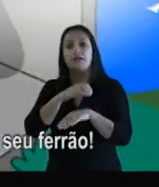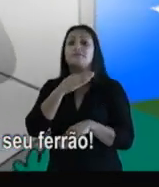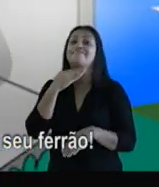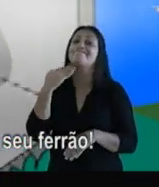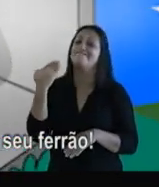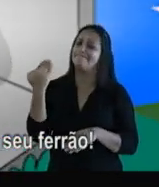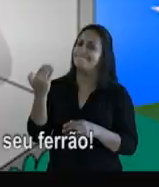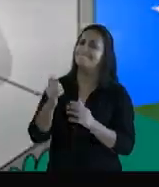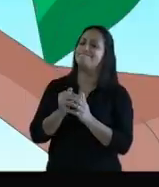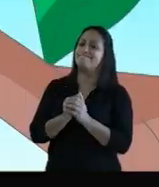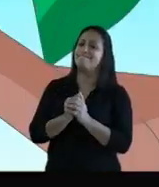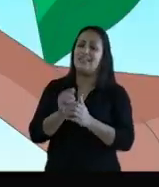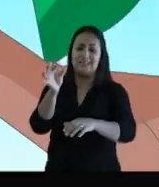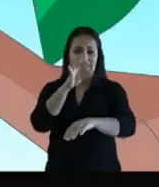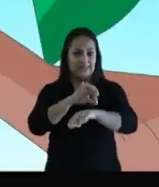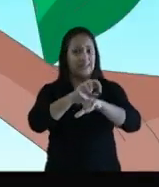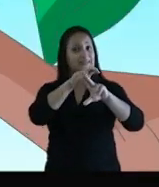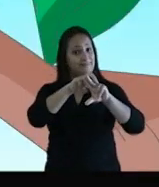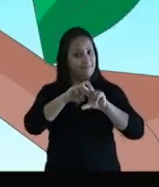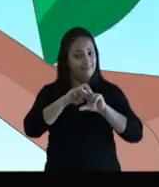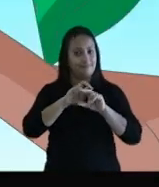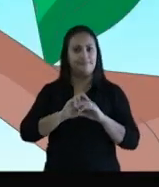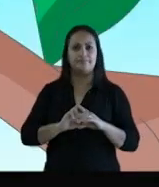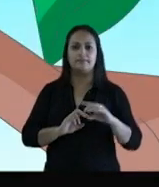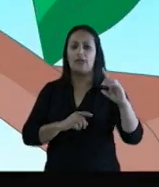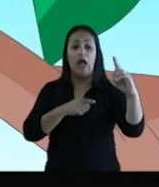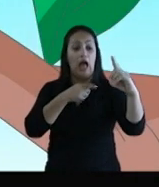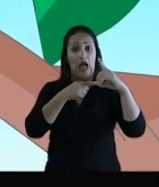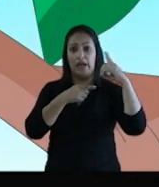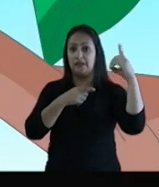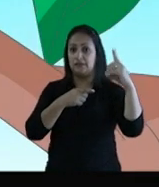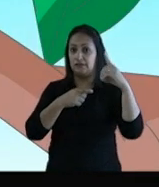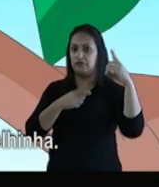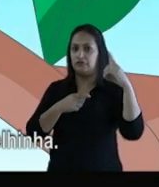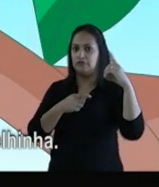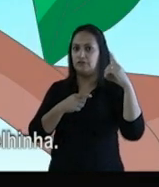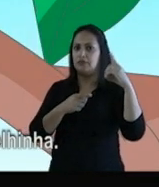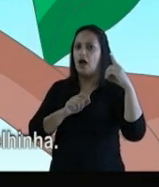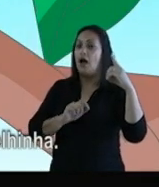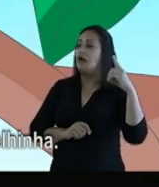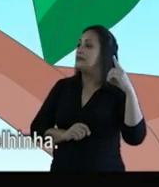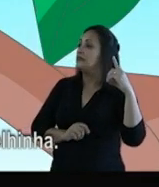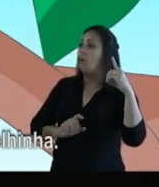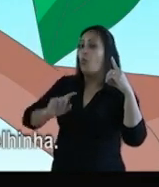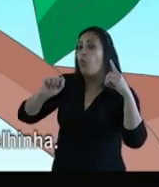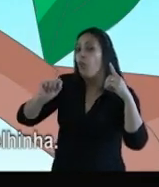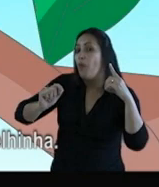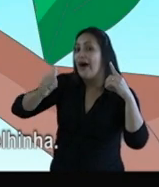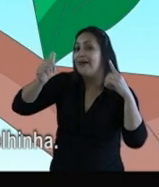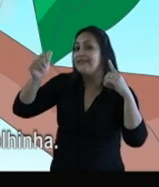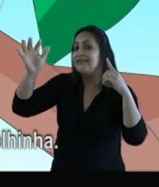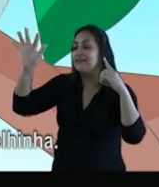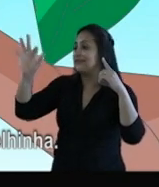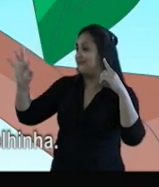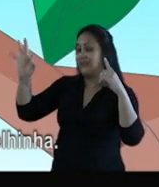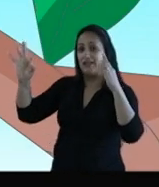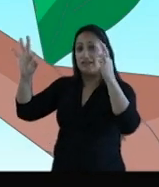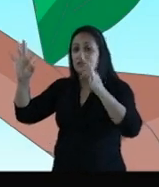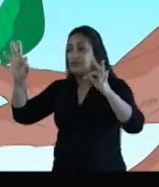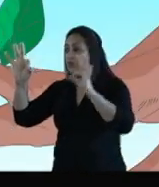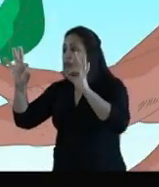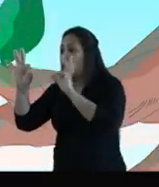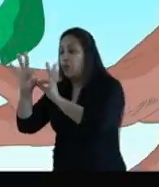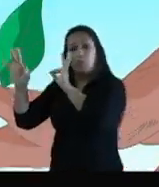morrem com seu ferrão. A EGIPTE, muito teimosa, não desistiu. E tentou ferrar a abelhinha.